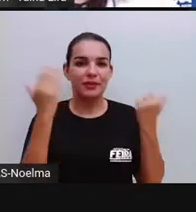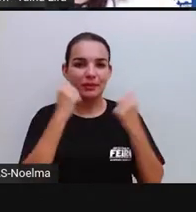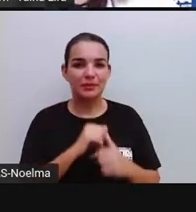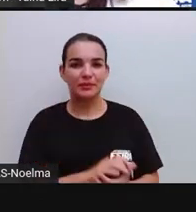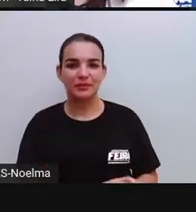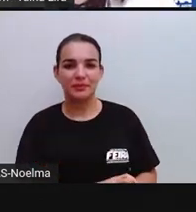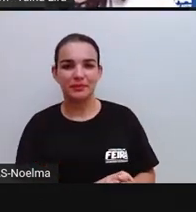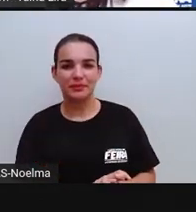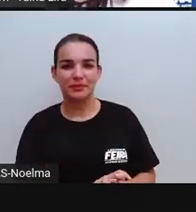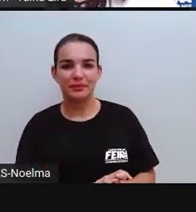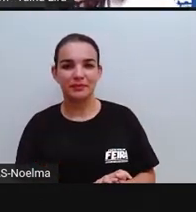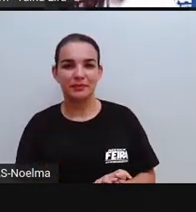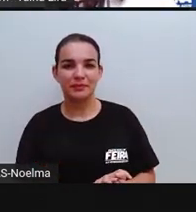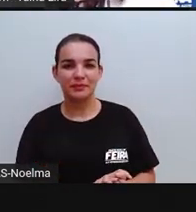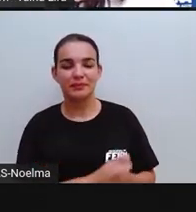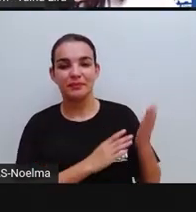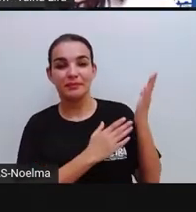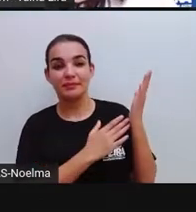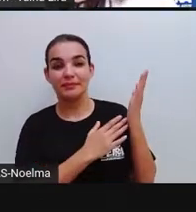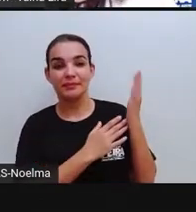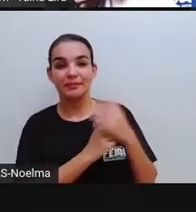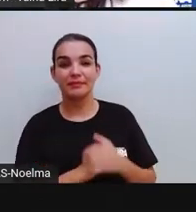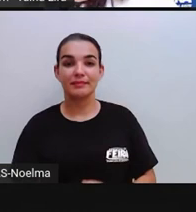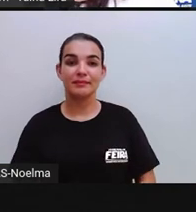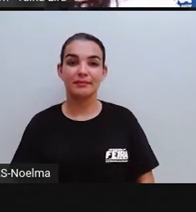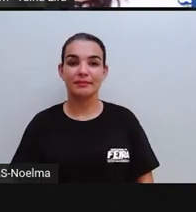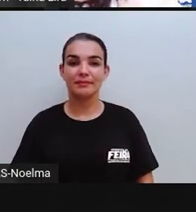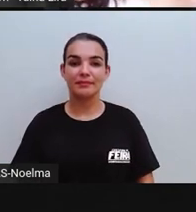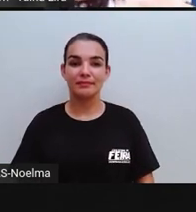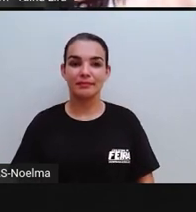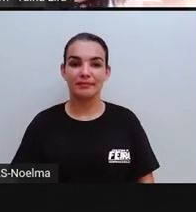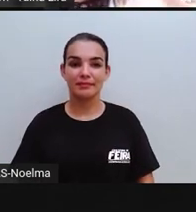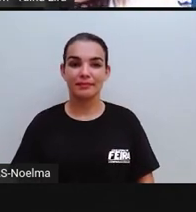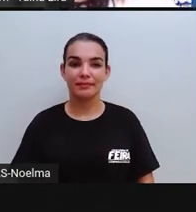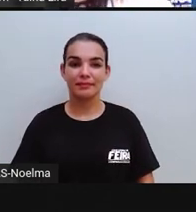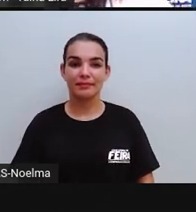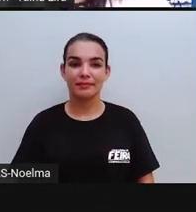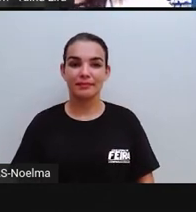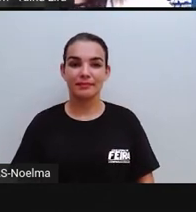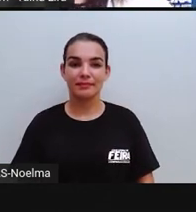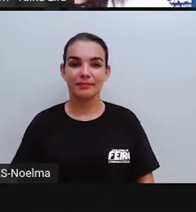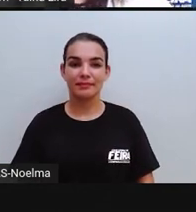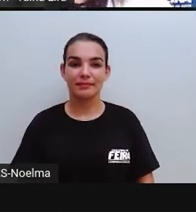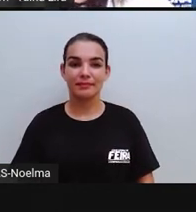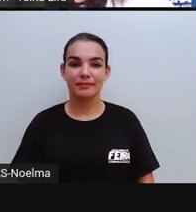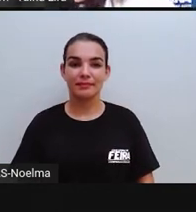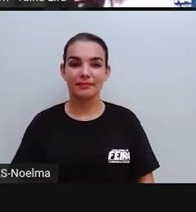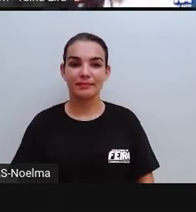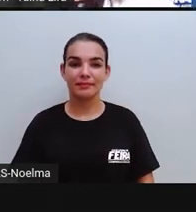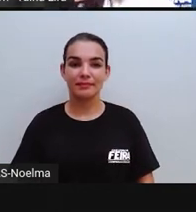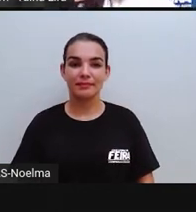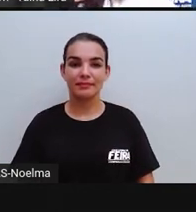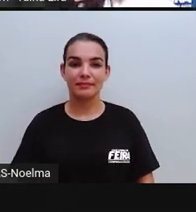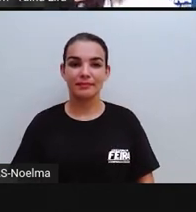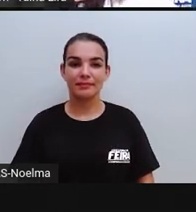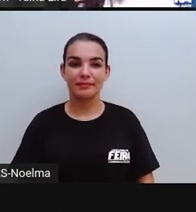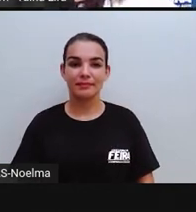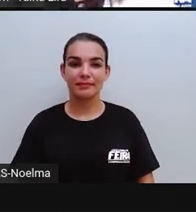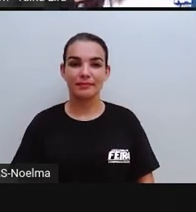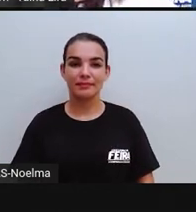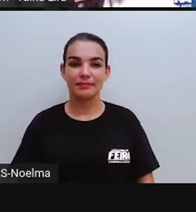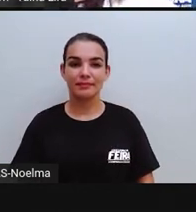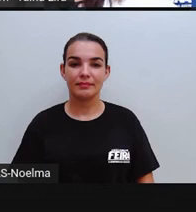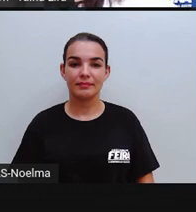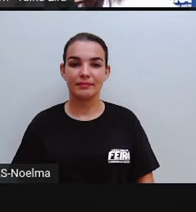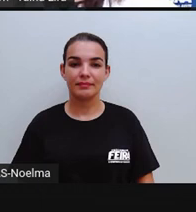Olha lá. Quantas faces tem o cubo? Vamos tentar contar mais rápido. Um, dois,